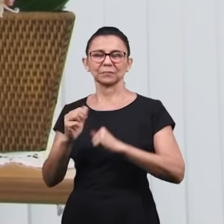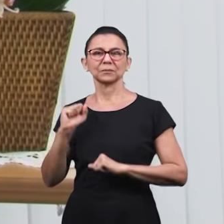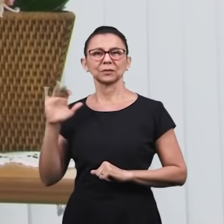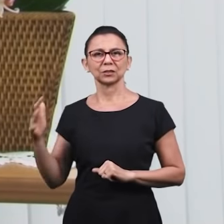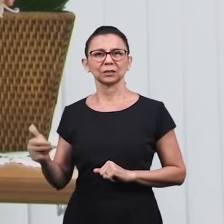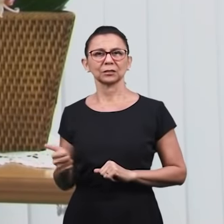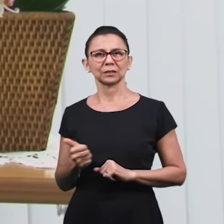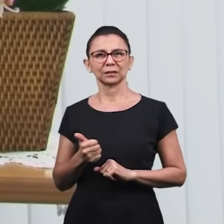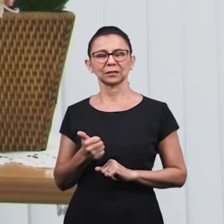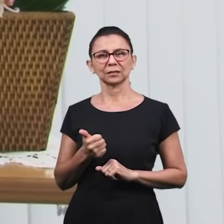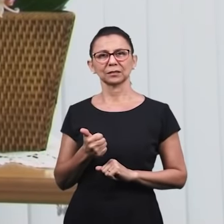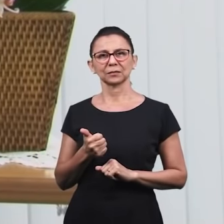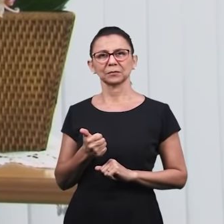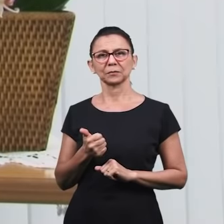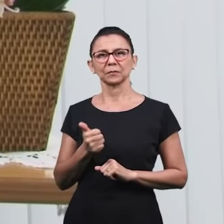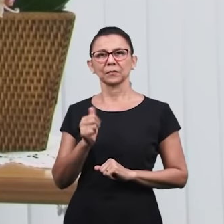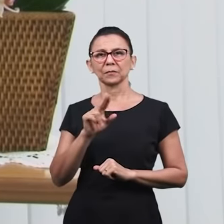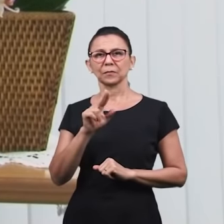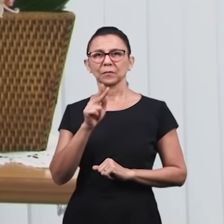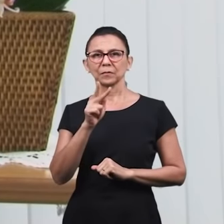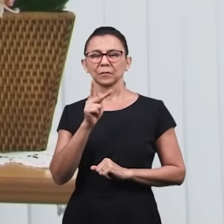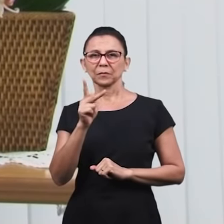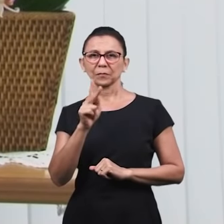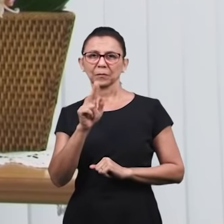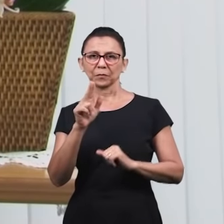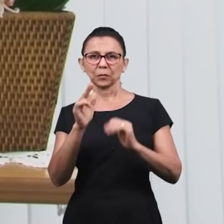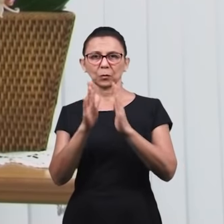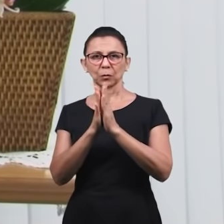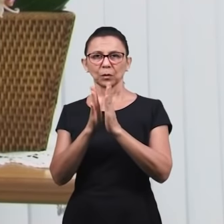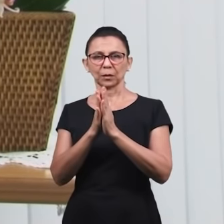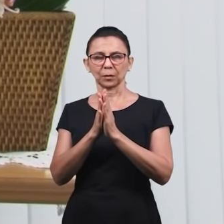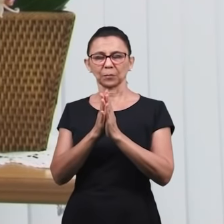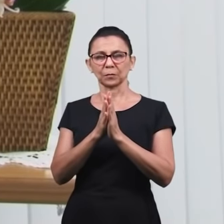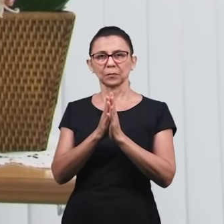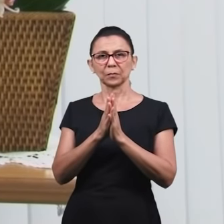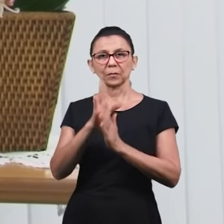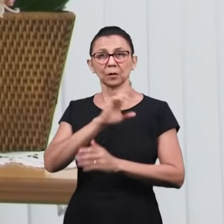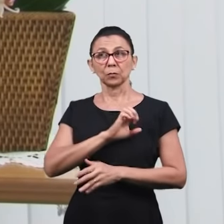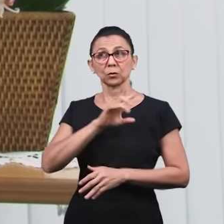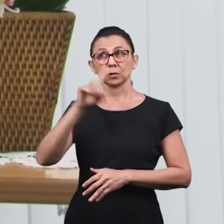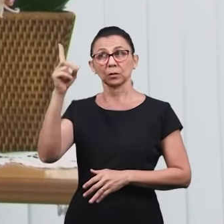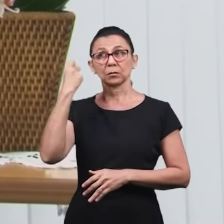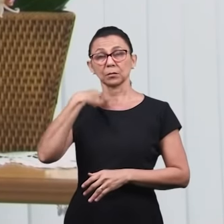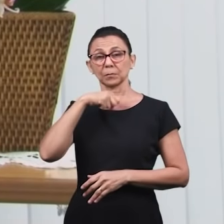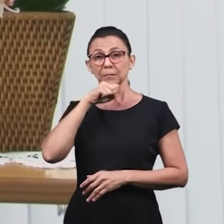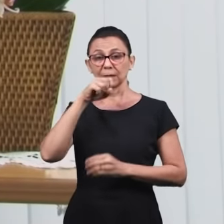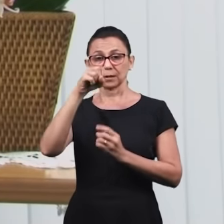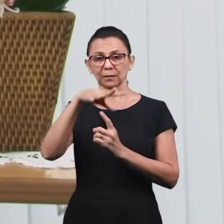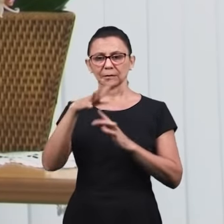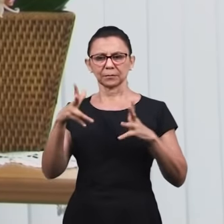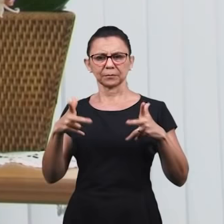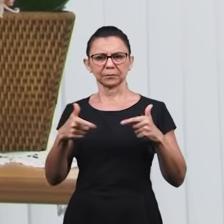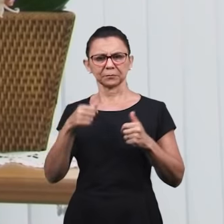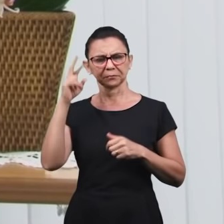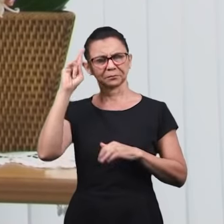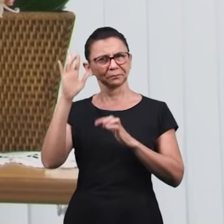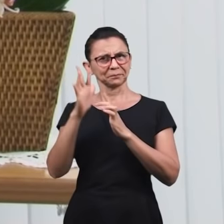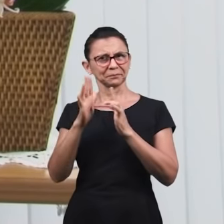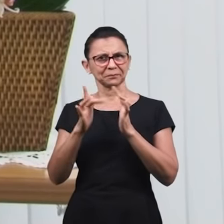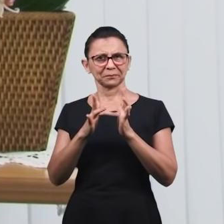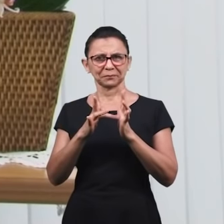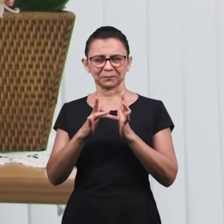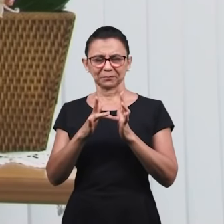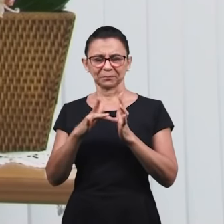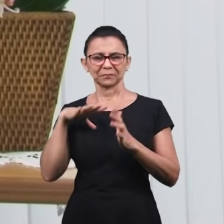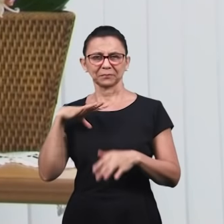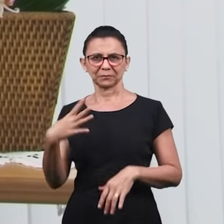adoramos e te bendizemos e dizemos então que o amor de Deus, nosso Pai, que a graça maravilhosa e salvadora do Senhor Jesus,